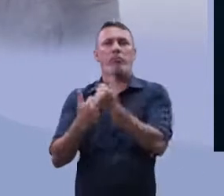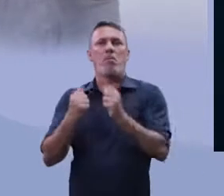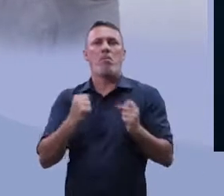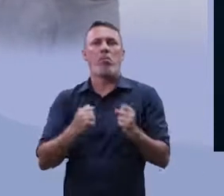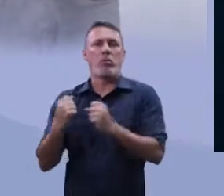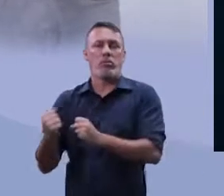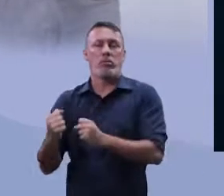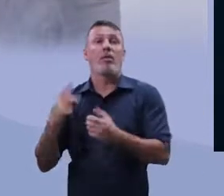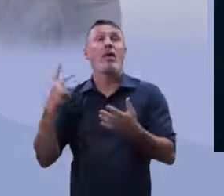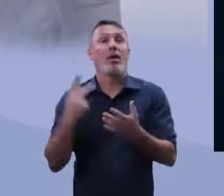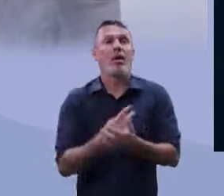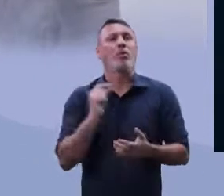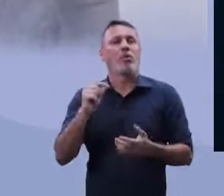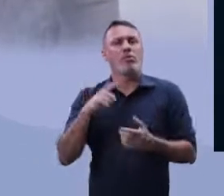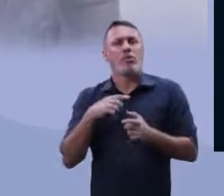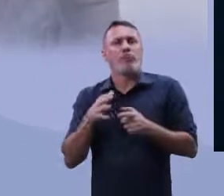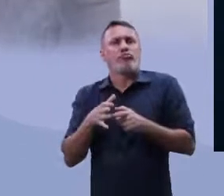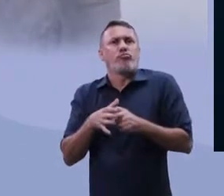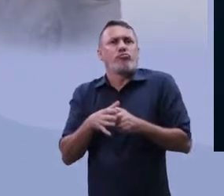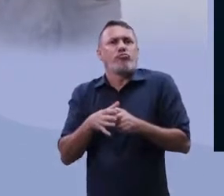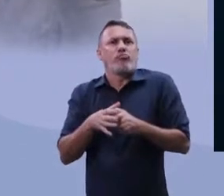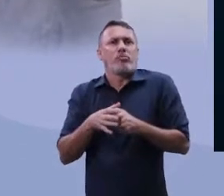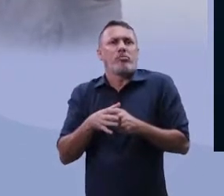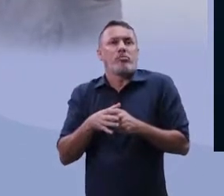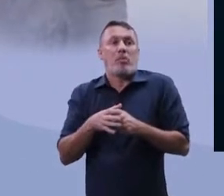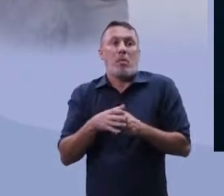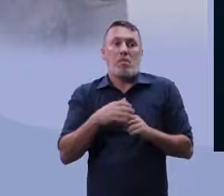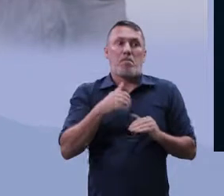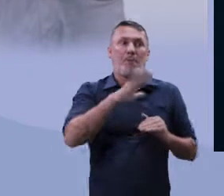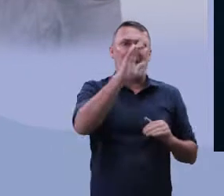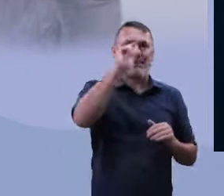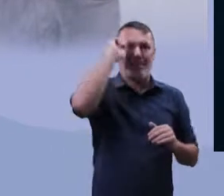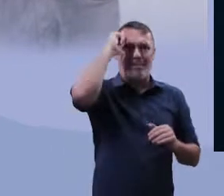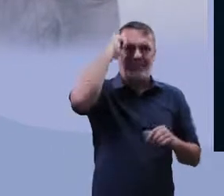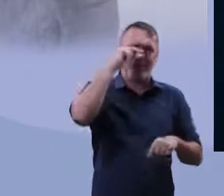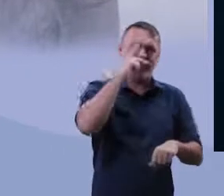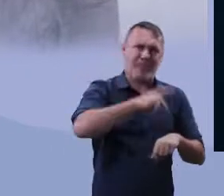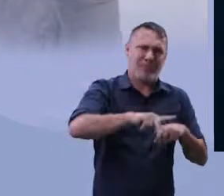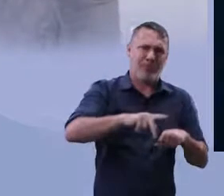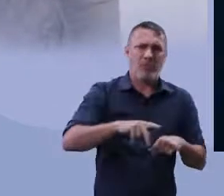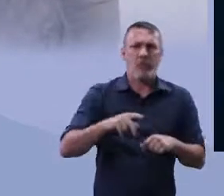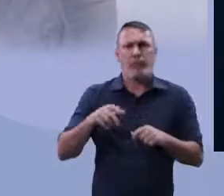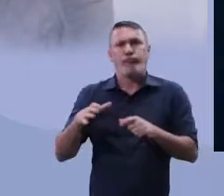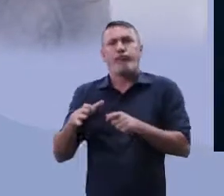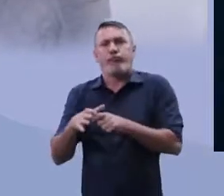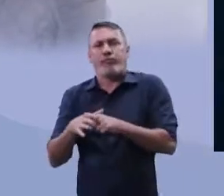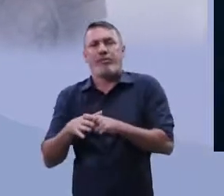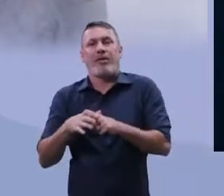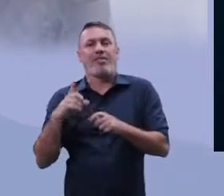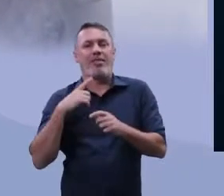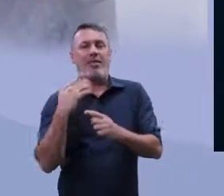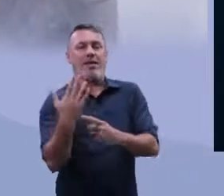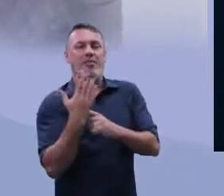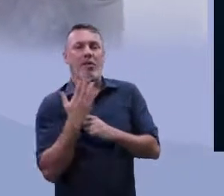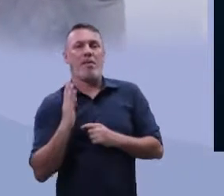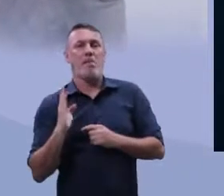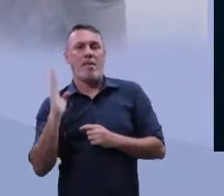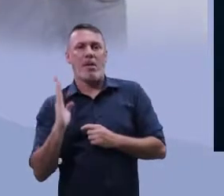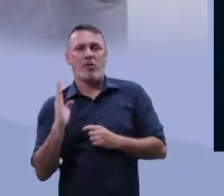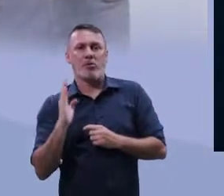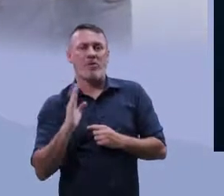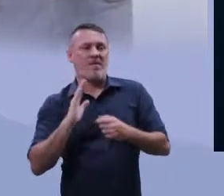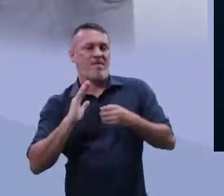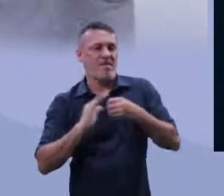minoria, apoiada, vamos dizer assim, pelos belgas, reprimia uma maioria, os